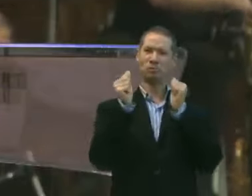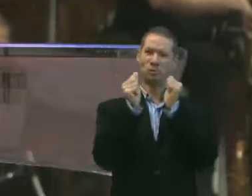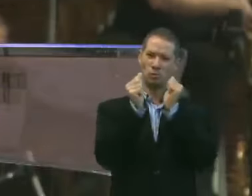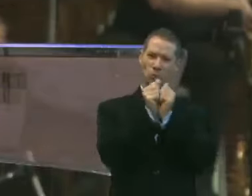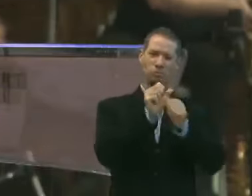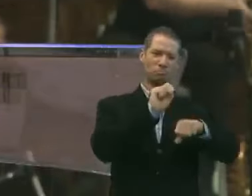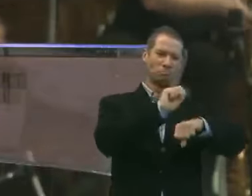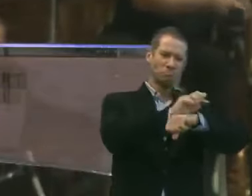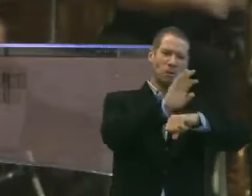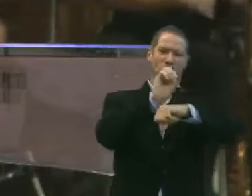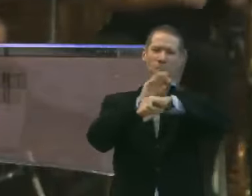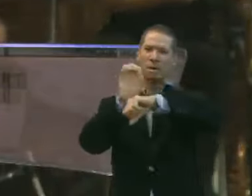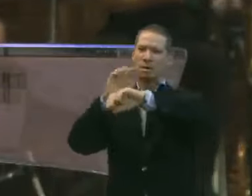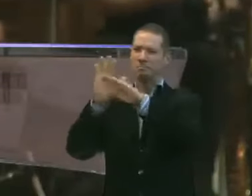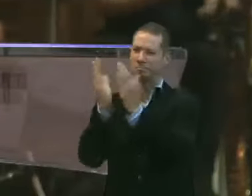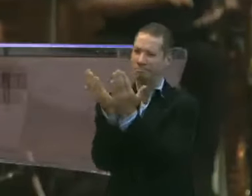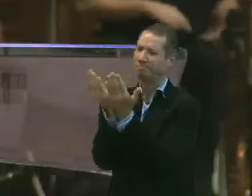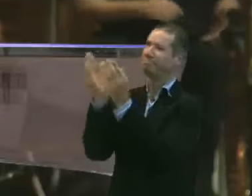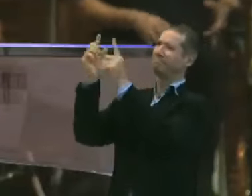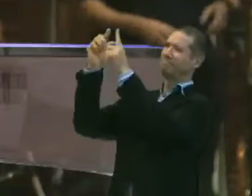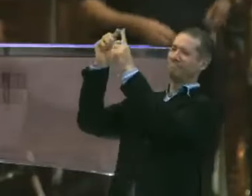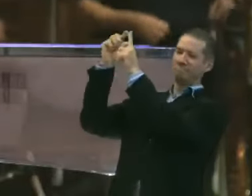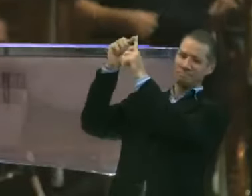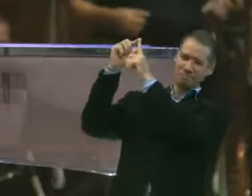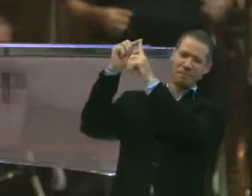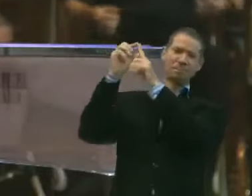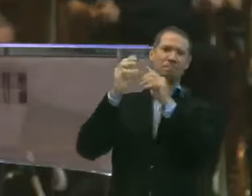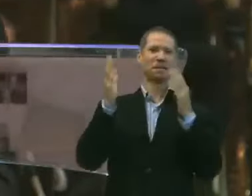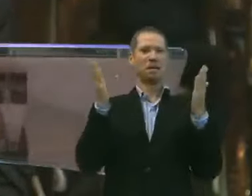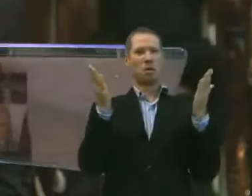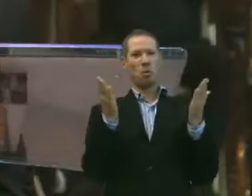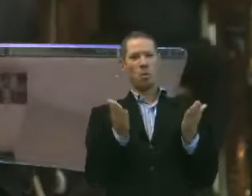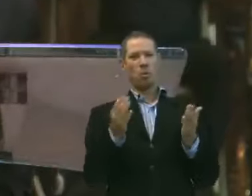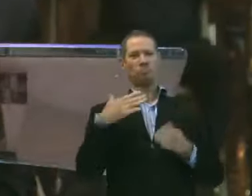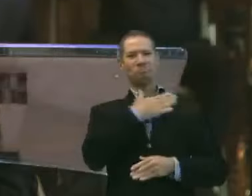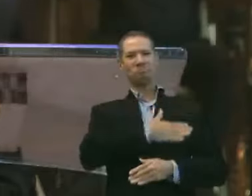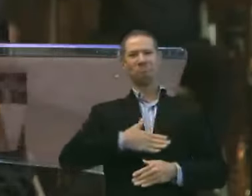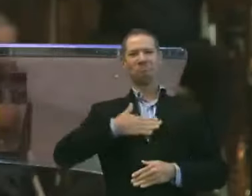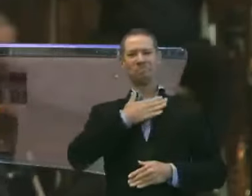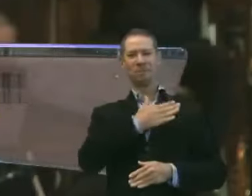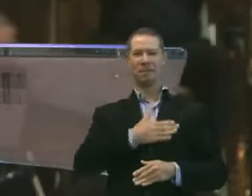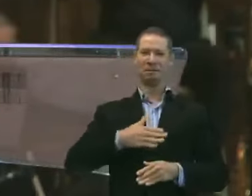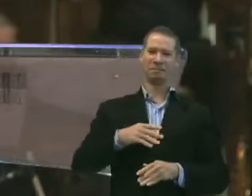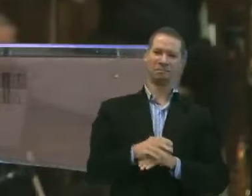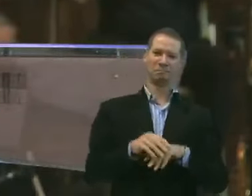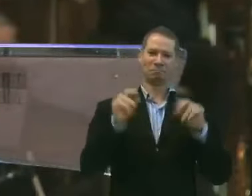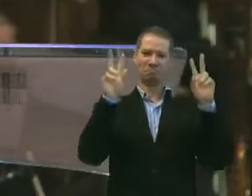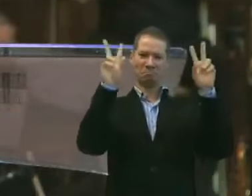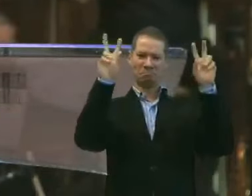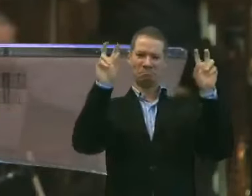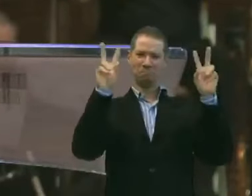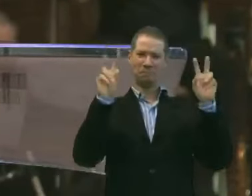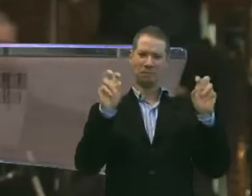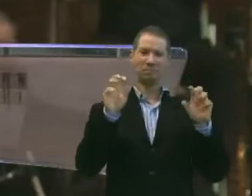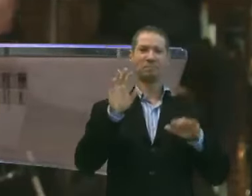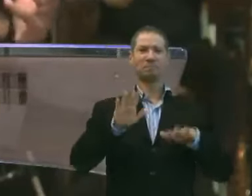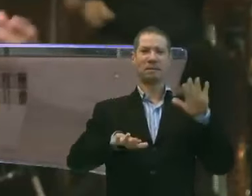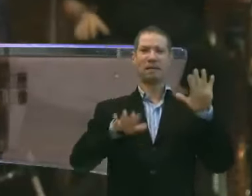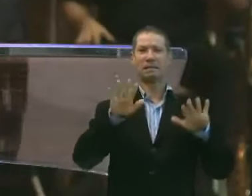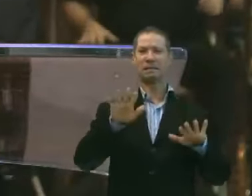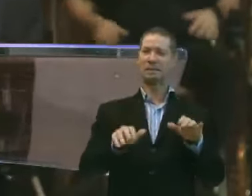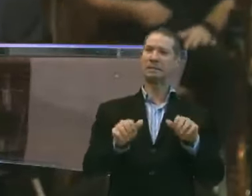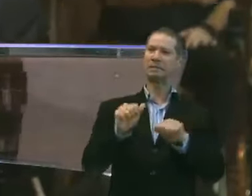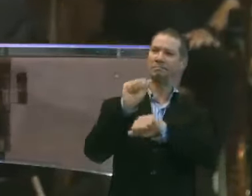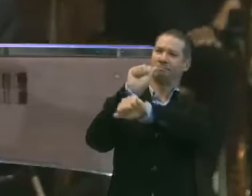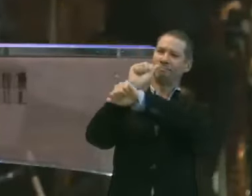compartilhar a Palavra de Deus. Hoje eu gostaria de falar sobre esperança, trazer esperança